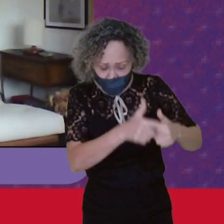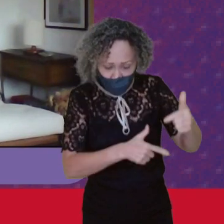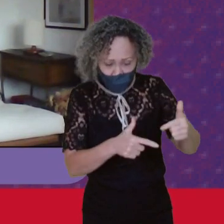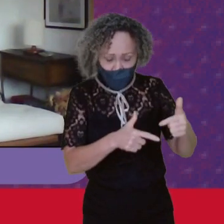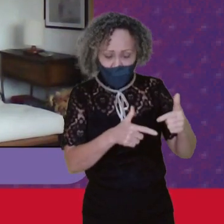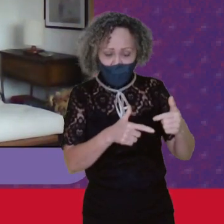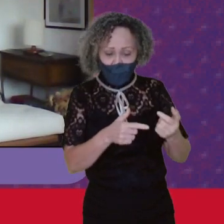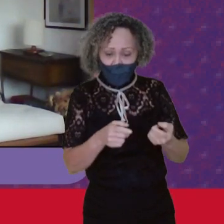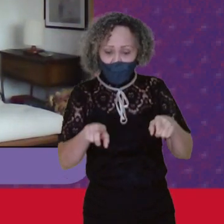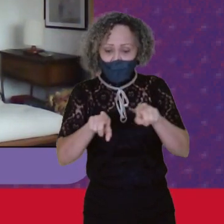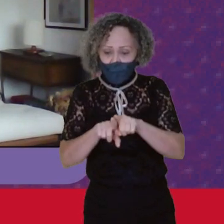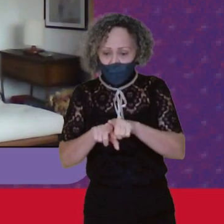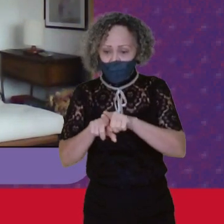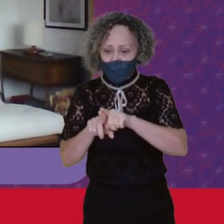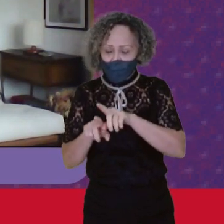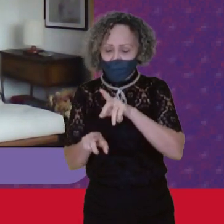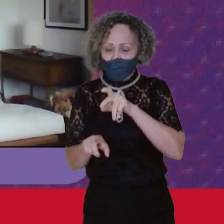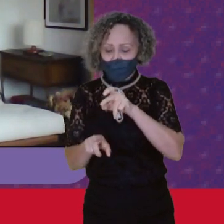visível